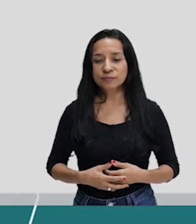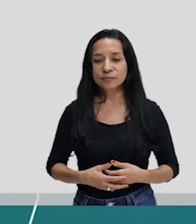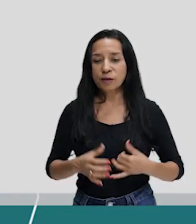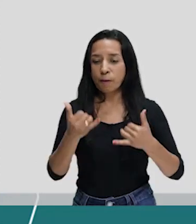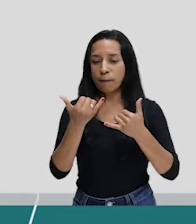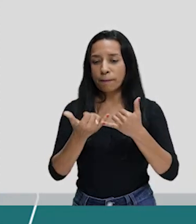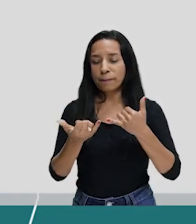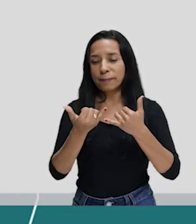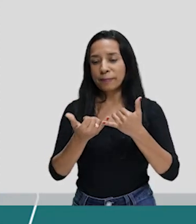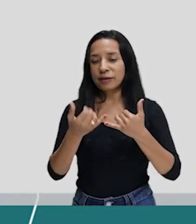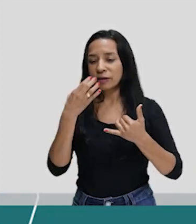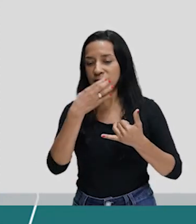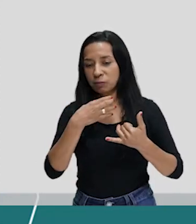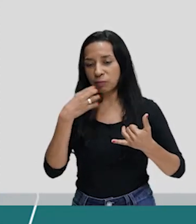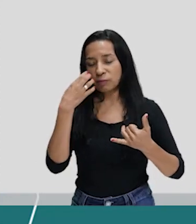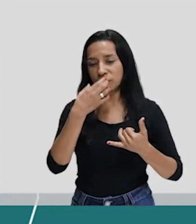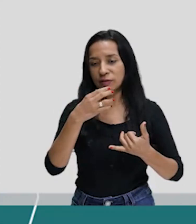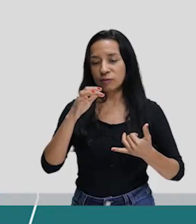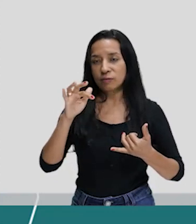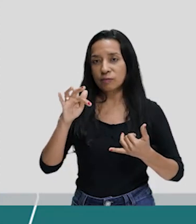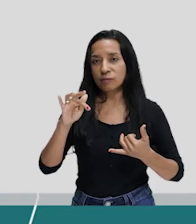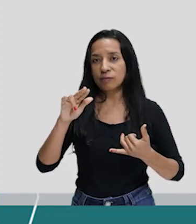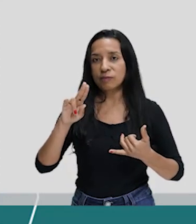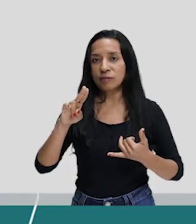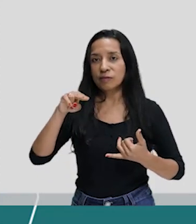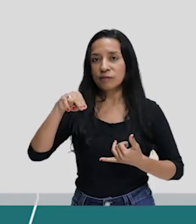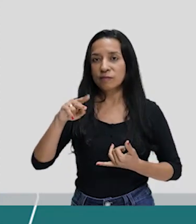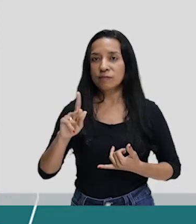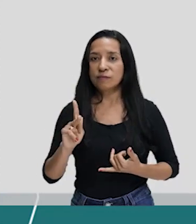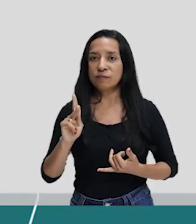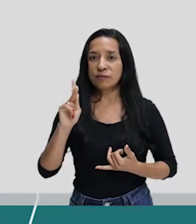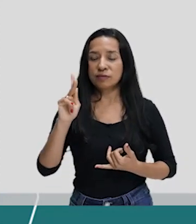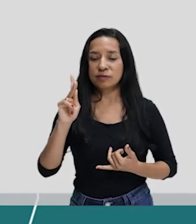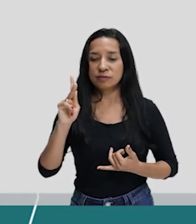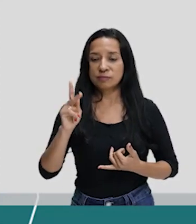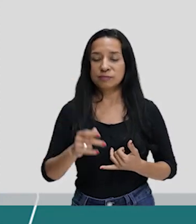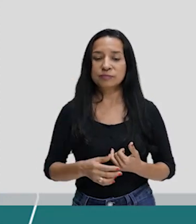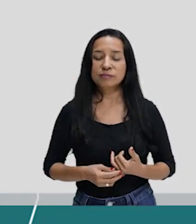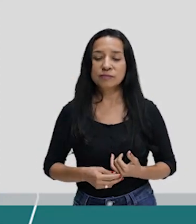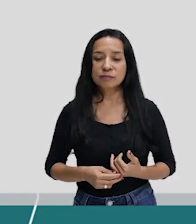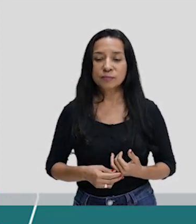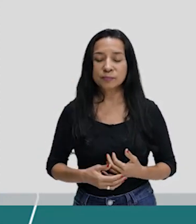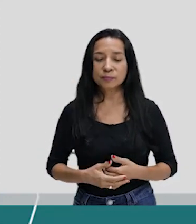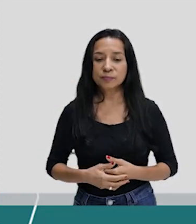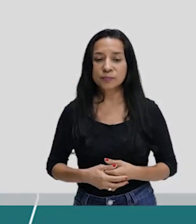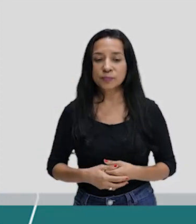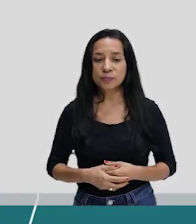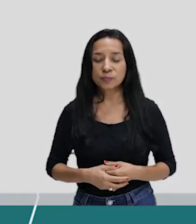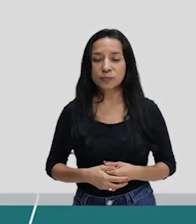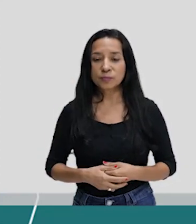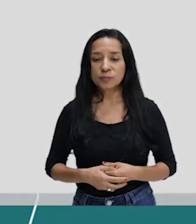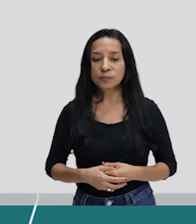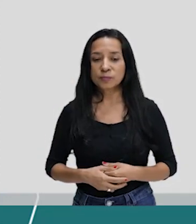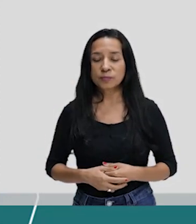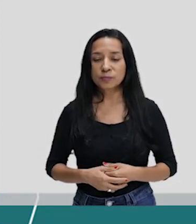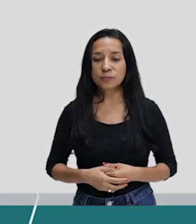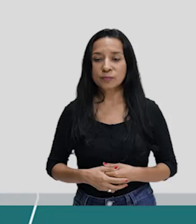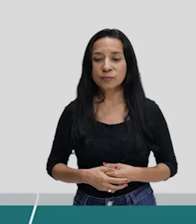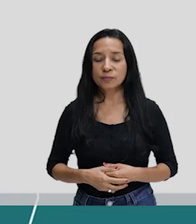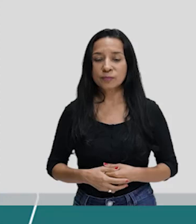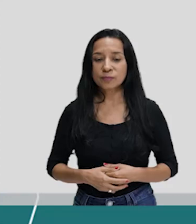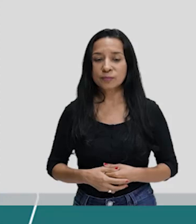linguajá e pela picadilha. Dançava um break e nós, sabadão, quando tinha escola da família, tá